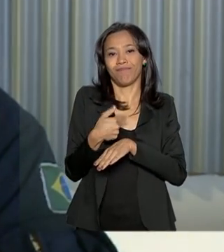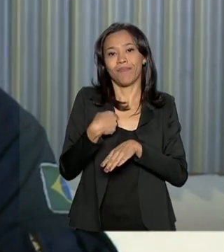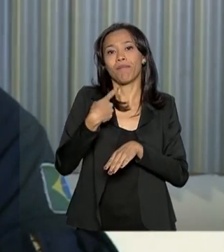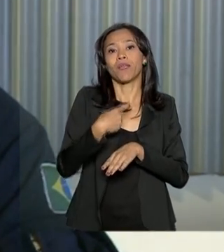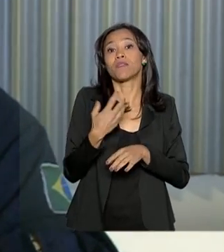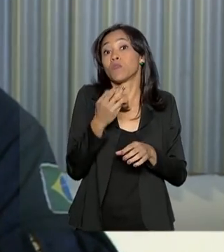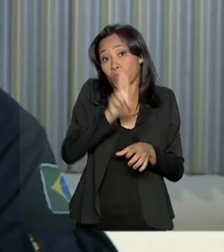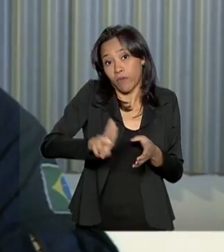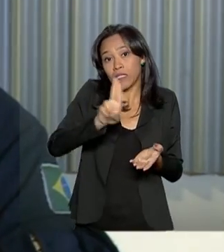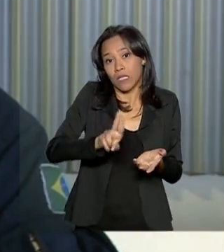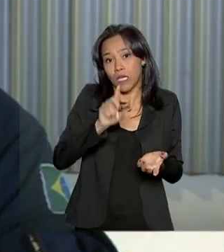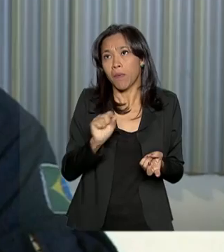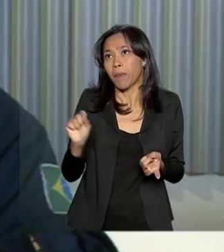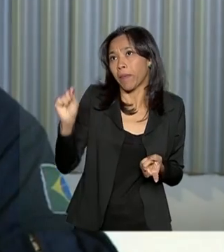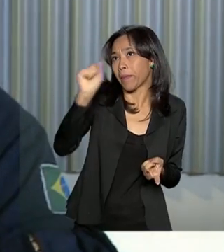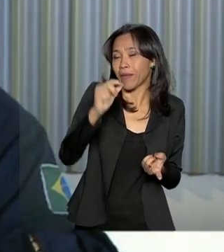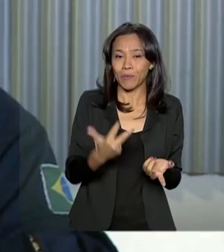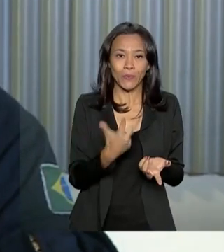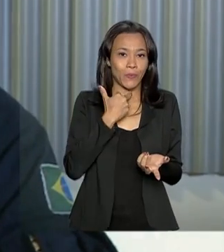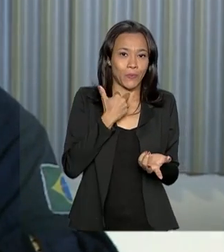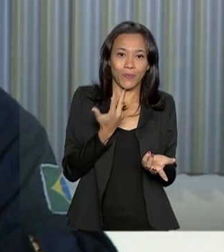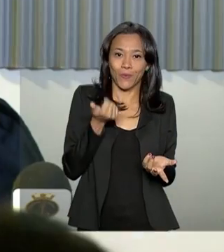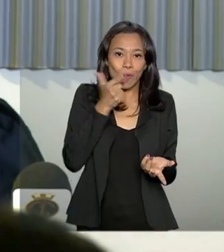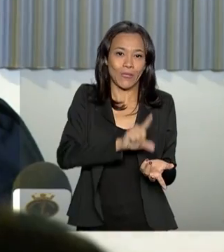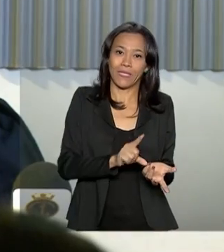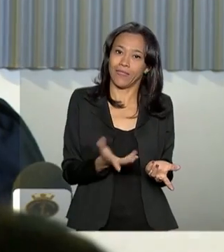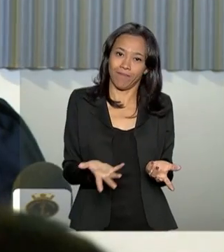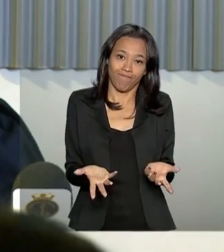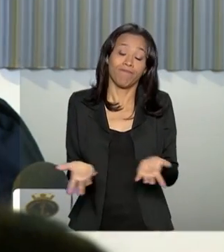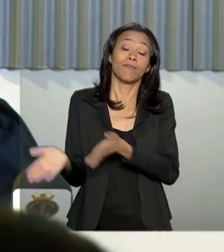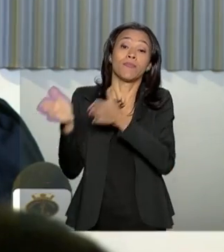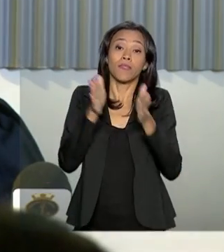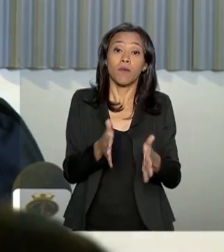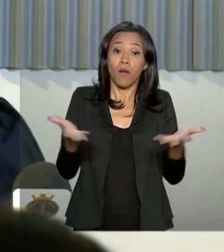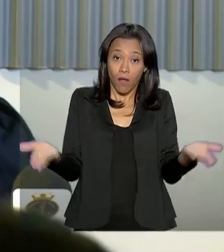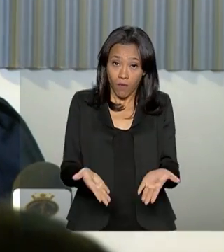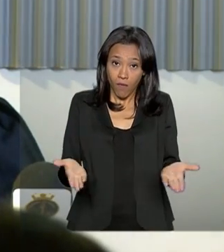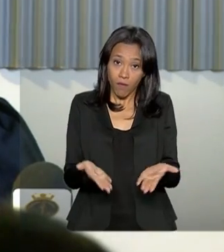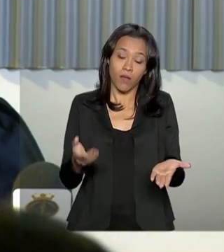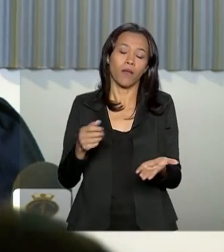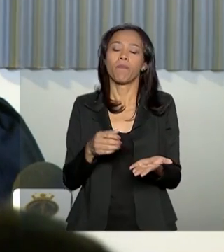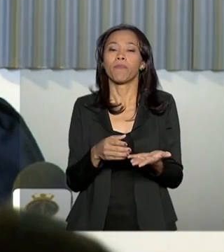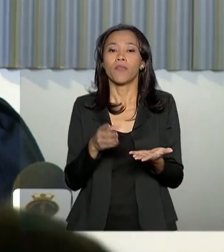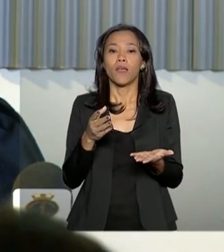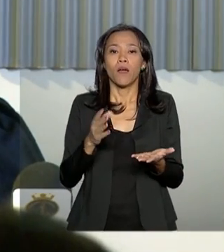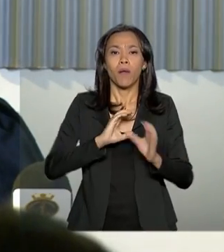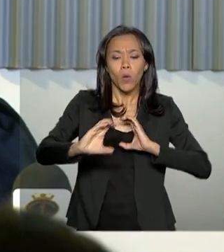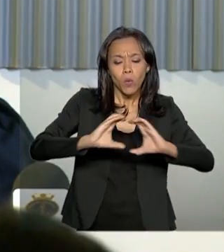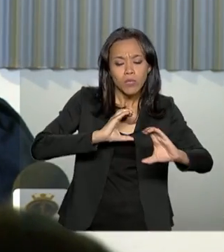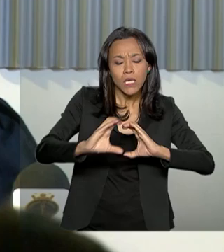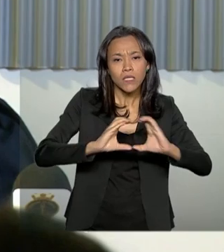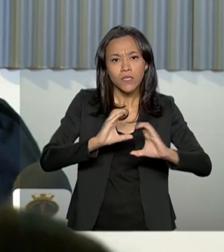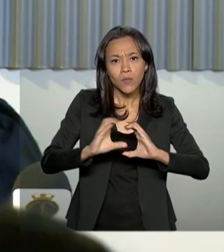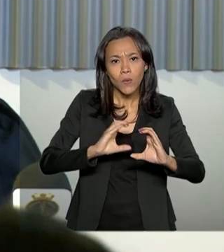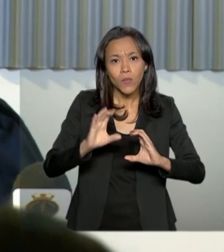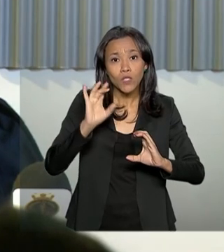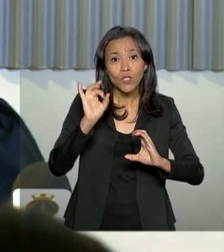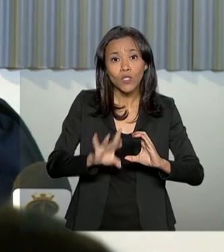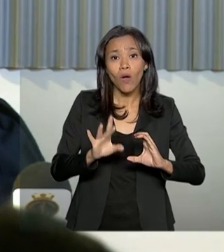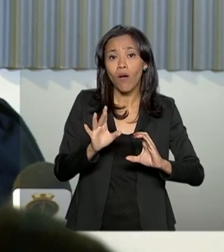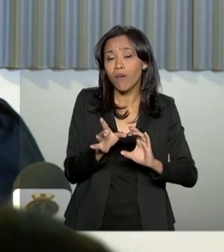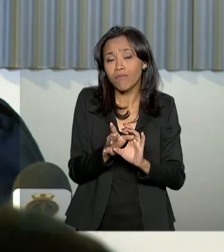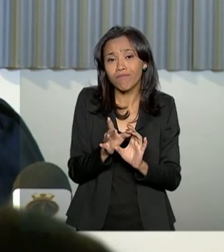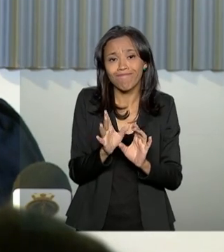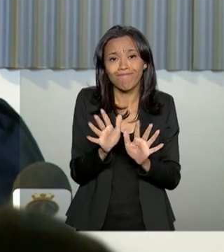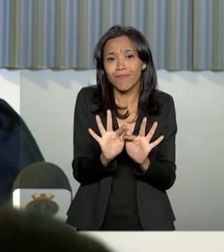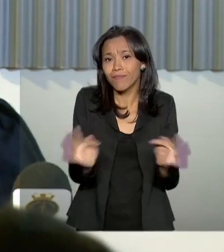universidades e aí adiantassem as suas pesquisas. A banda dedicada para comunicações na estação, ela só permitia que